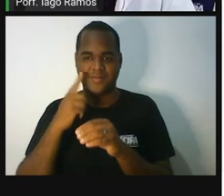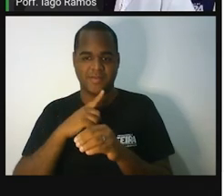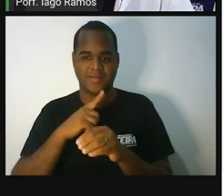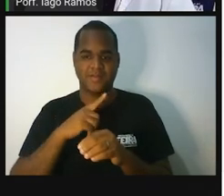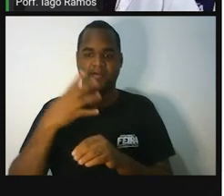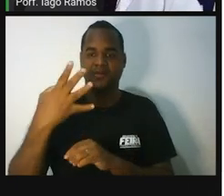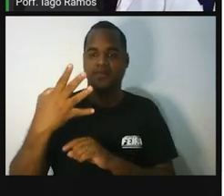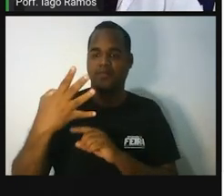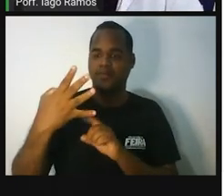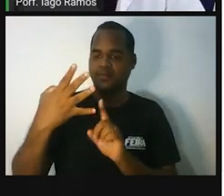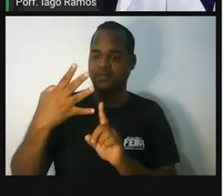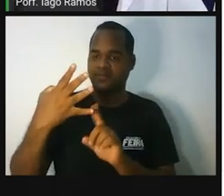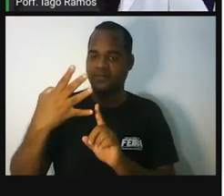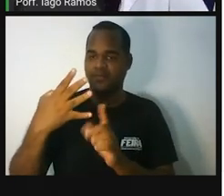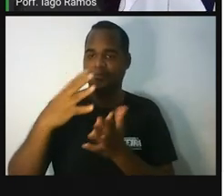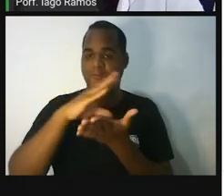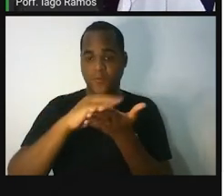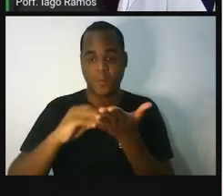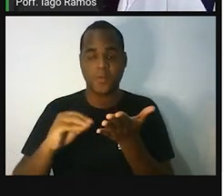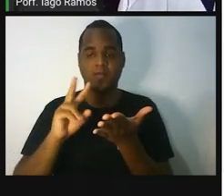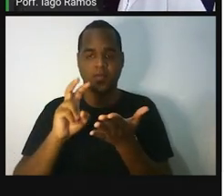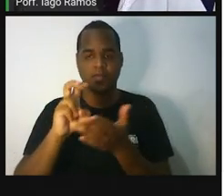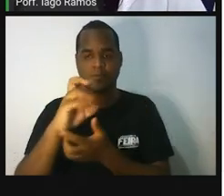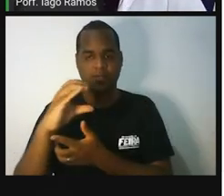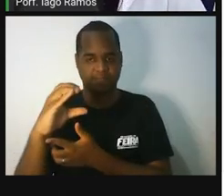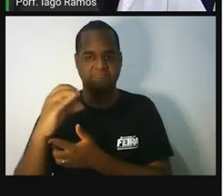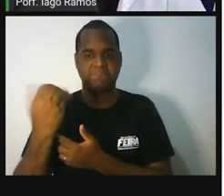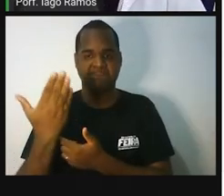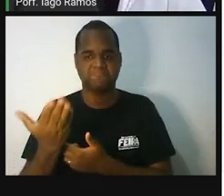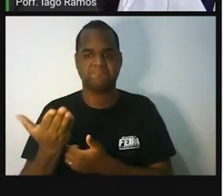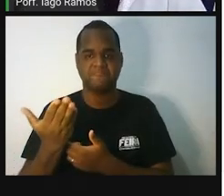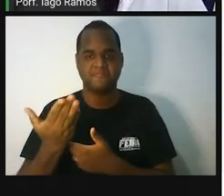passo 4. Vou repetir tudo. 5C.